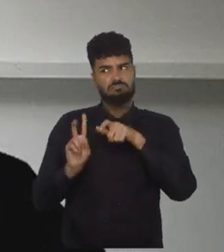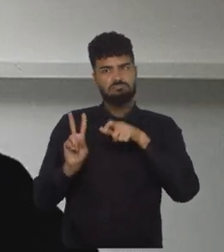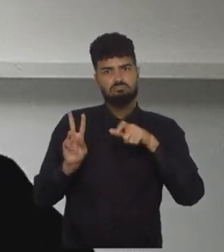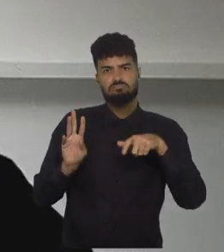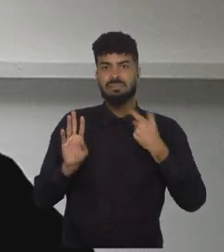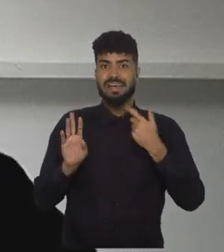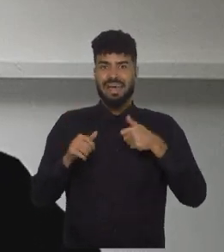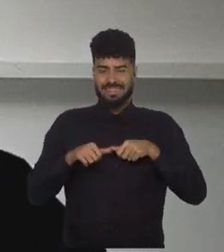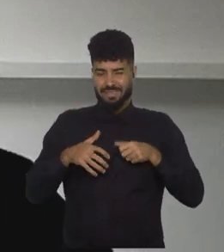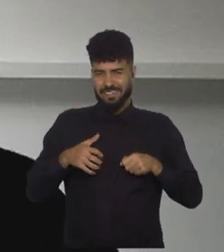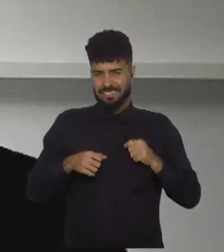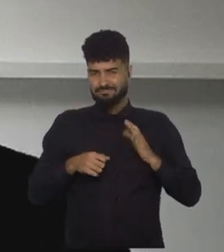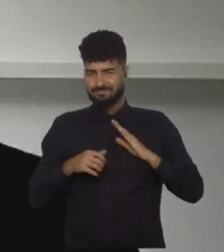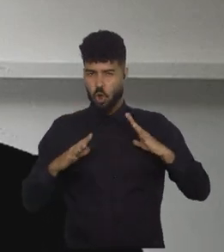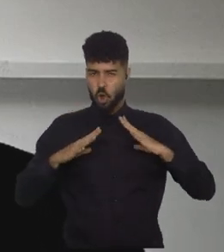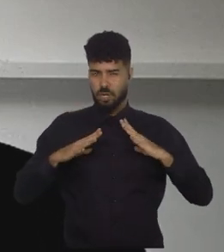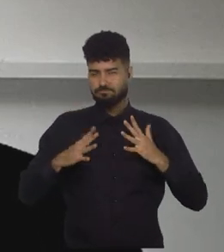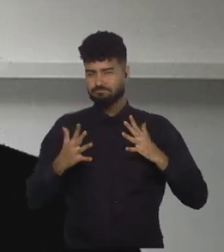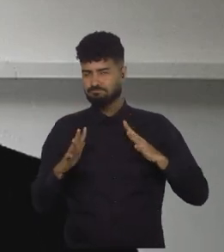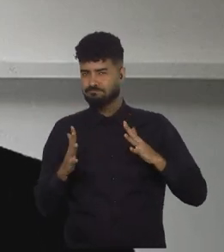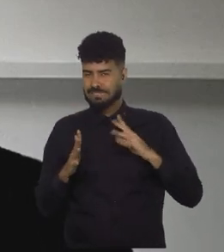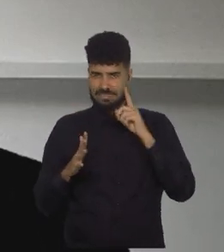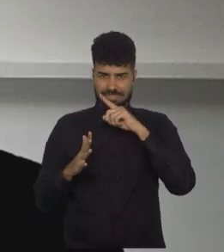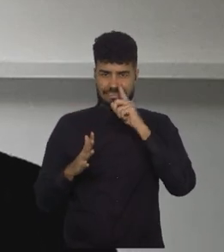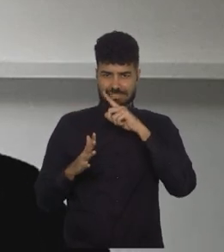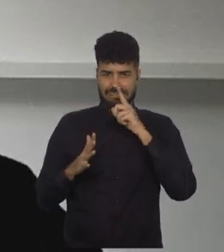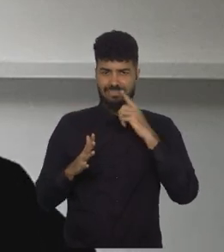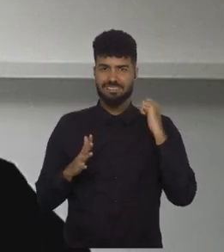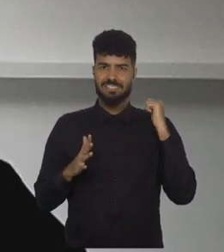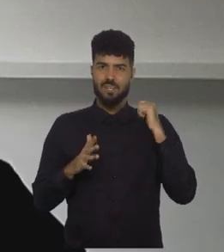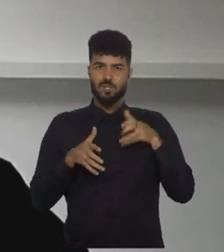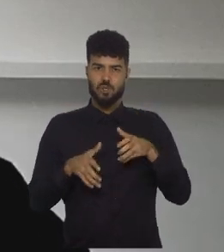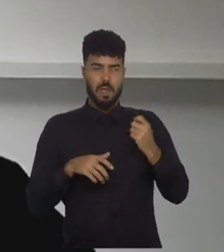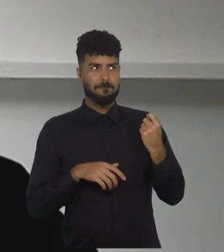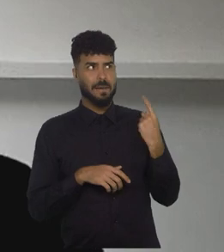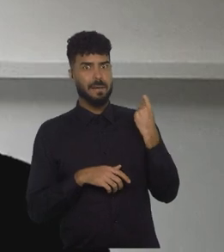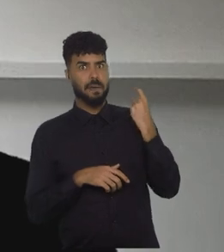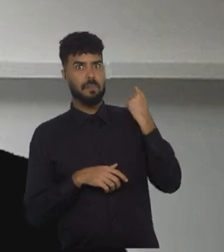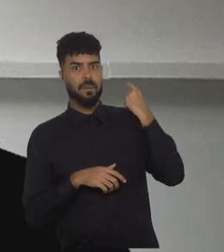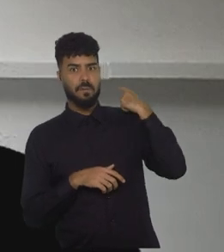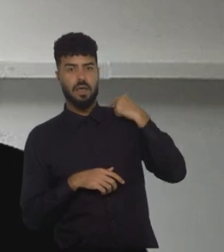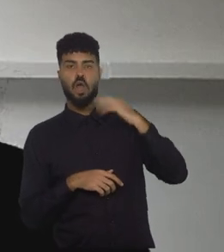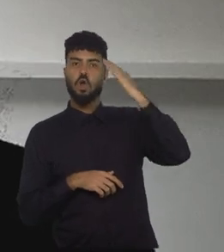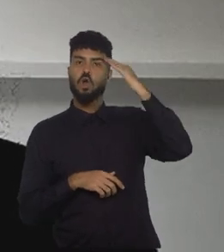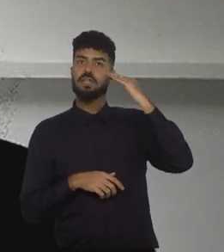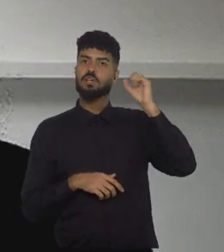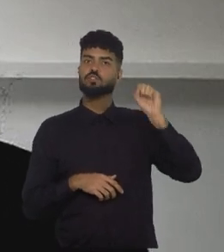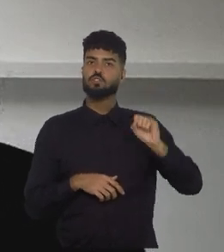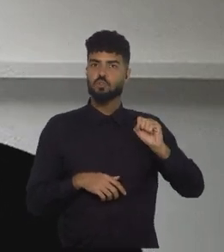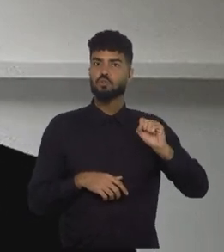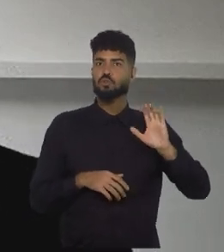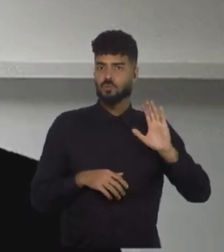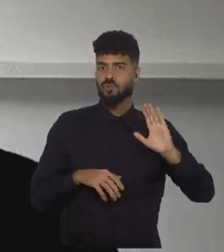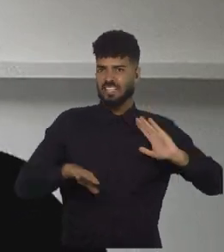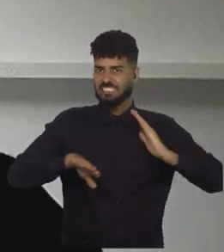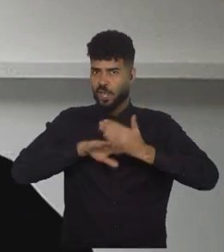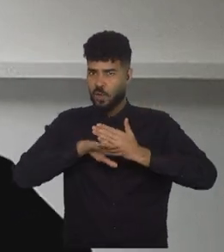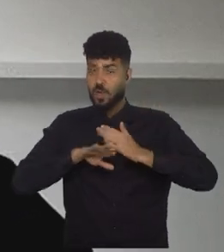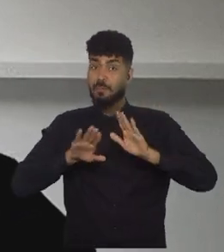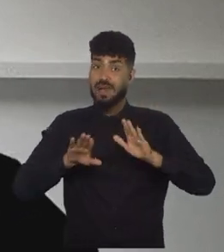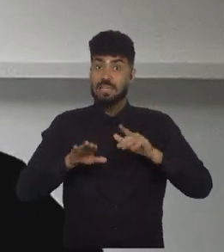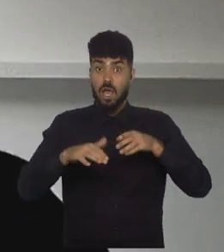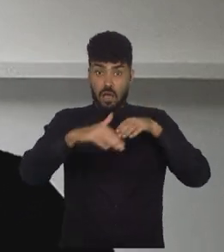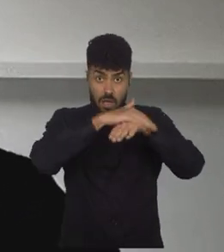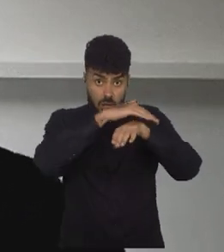acessivamente, deixe muito a desejar, e na última data FIFA acabou goleada pela seleção da Coreia do Sul, mas eu acho que, ofensivamente,